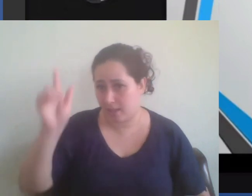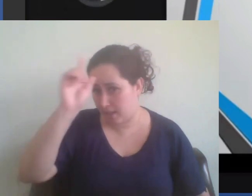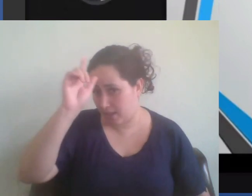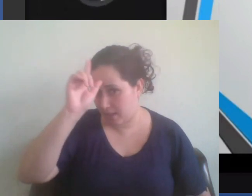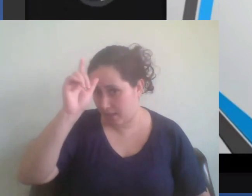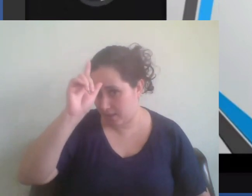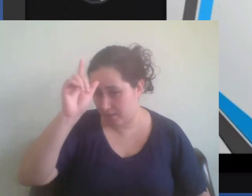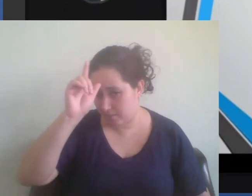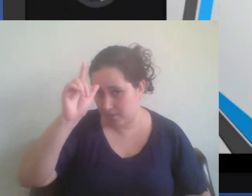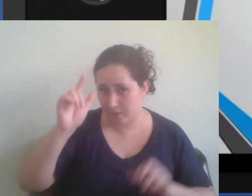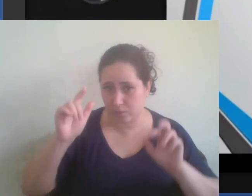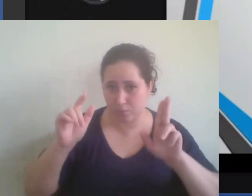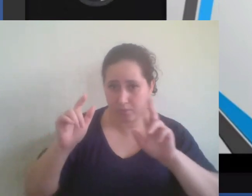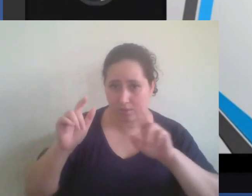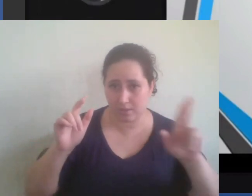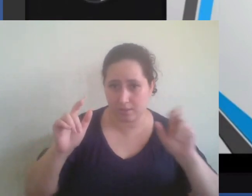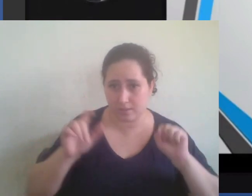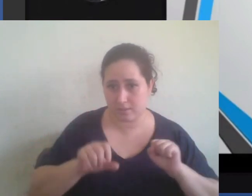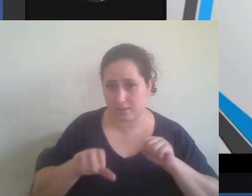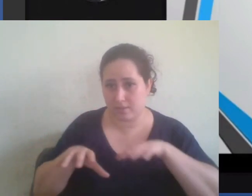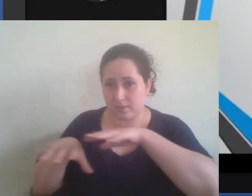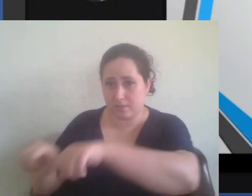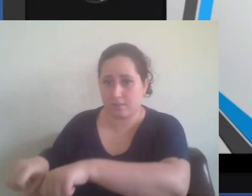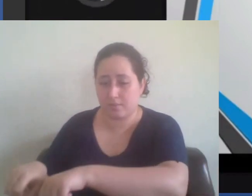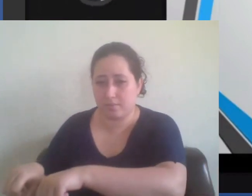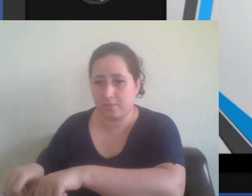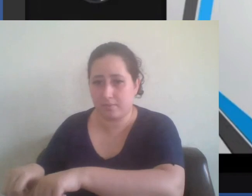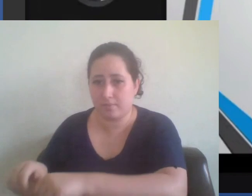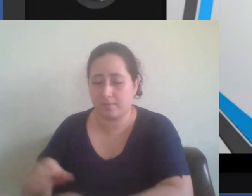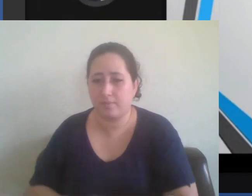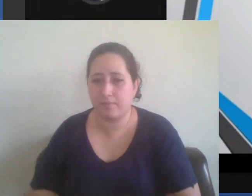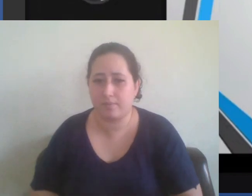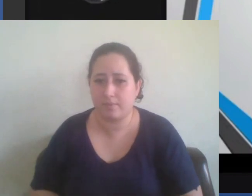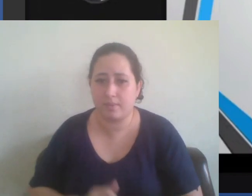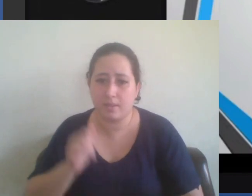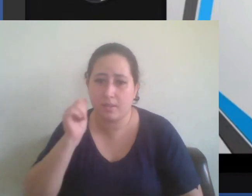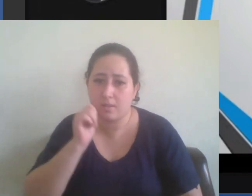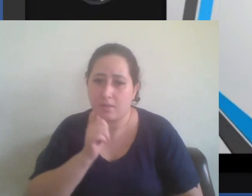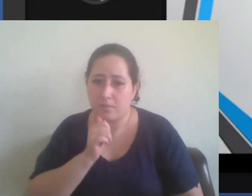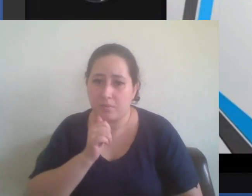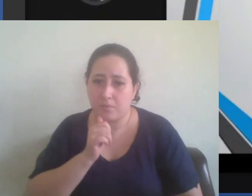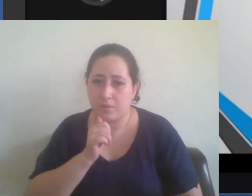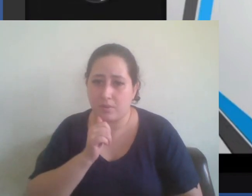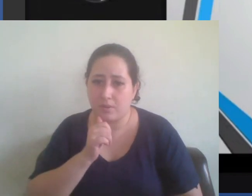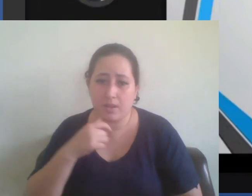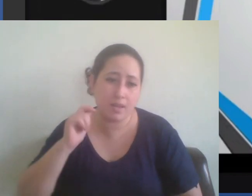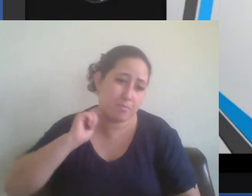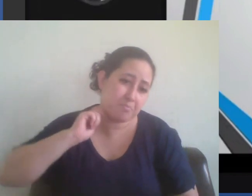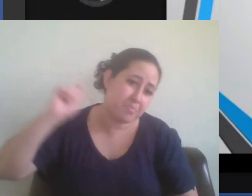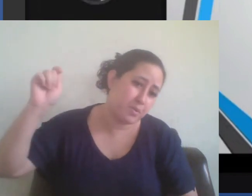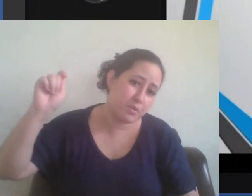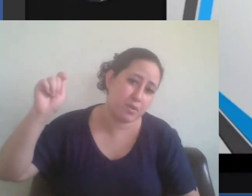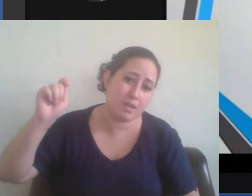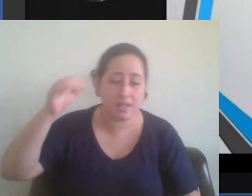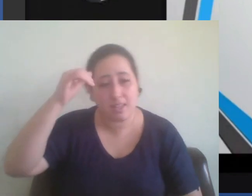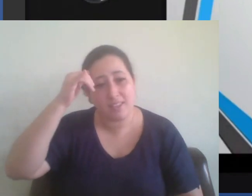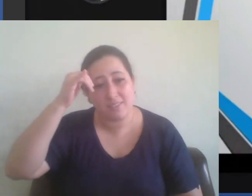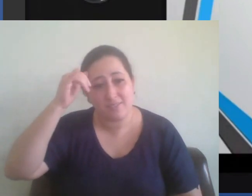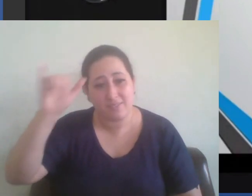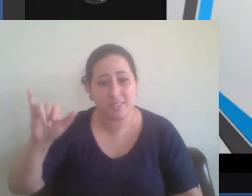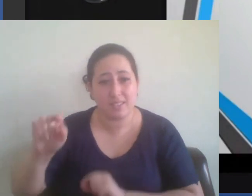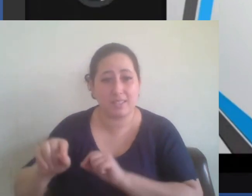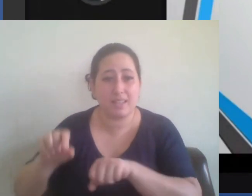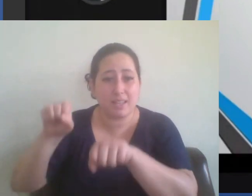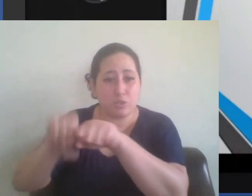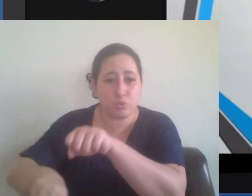e também pelas tropas aliadas muitas mulheres cometeram suicídio para evitar o